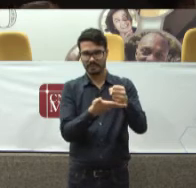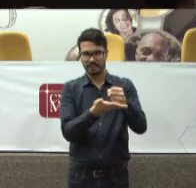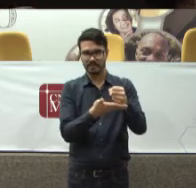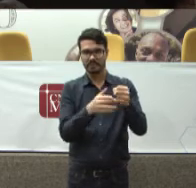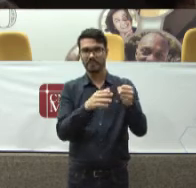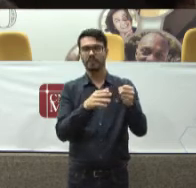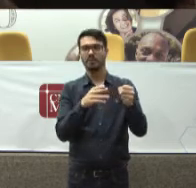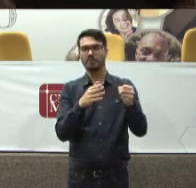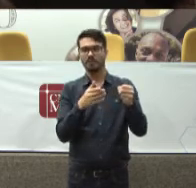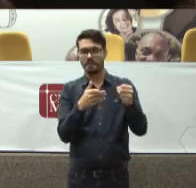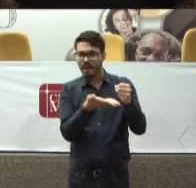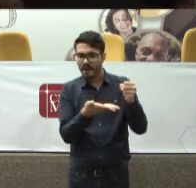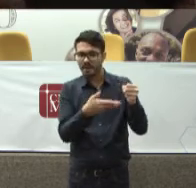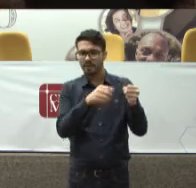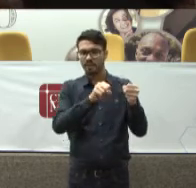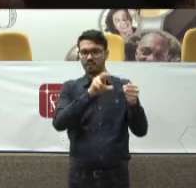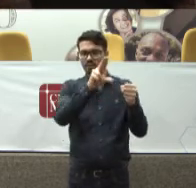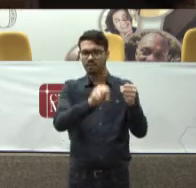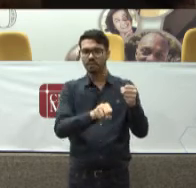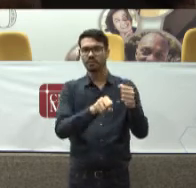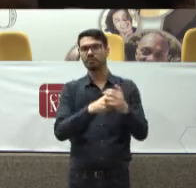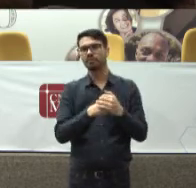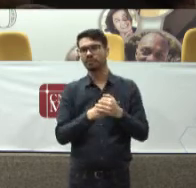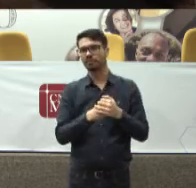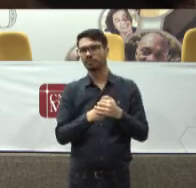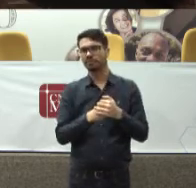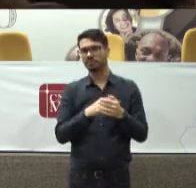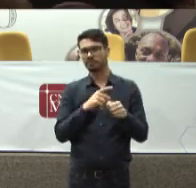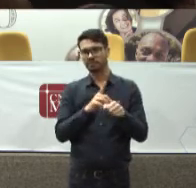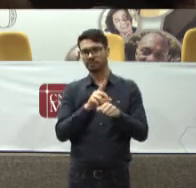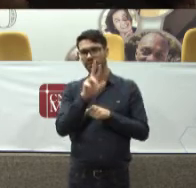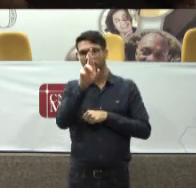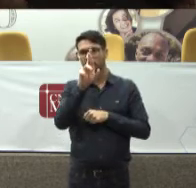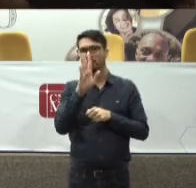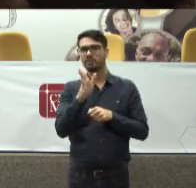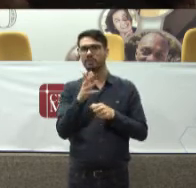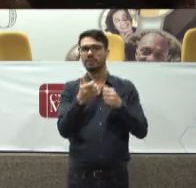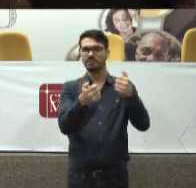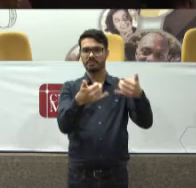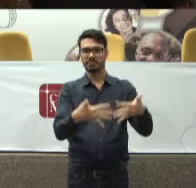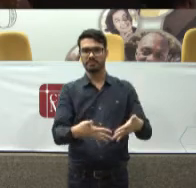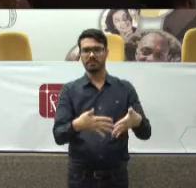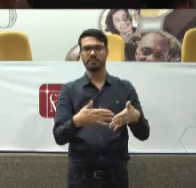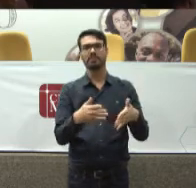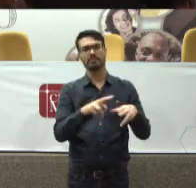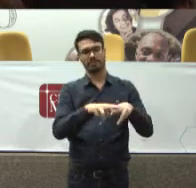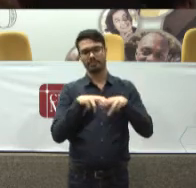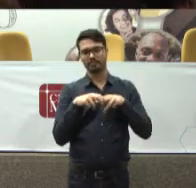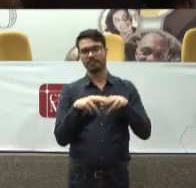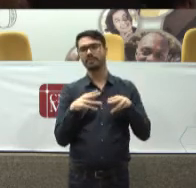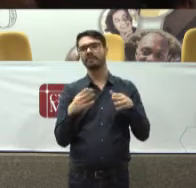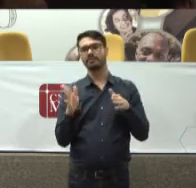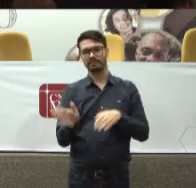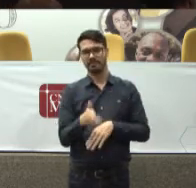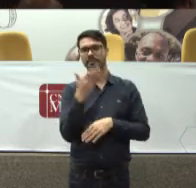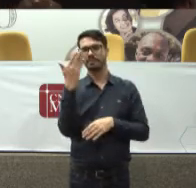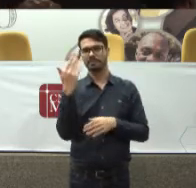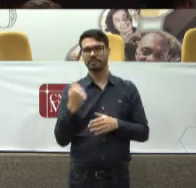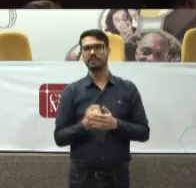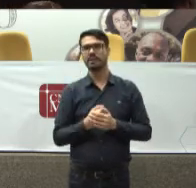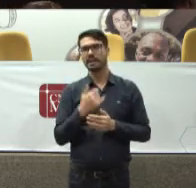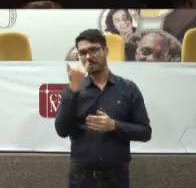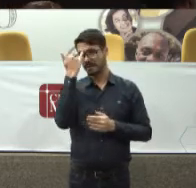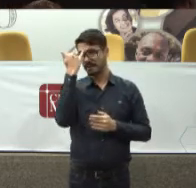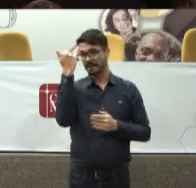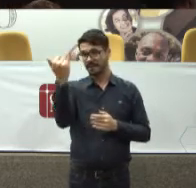Do SUS Não é? E que o doutor Gebran Já contemplou Por isso que eu vou Passar rapidamente É a